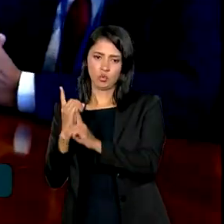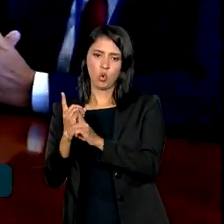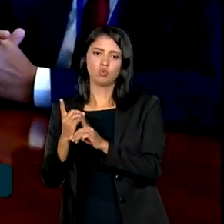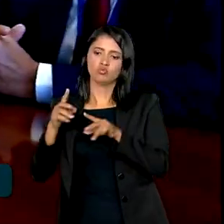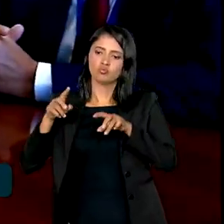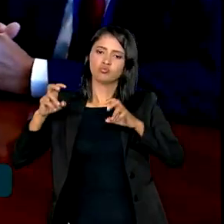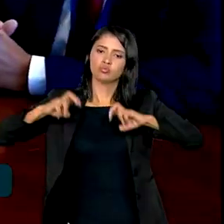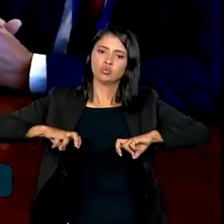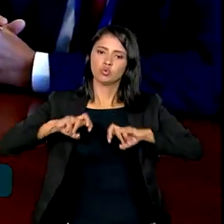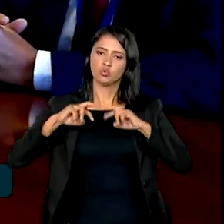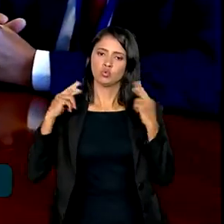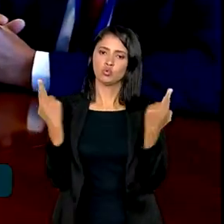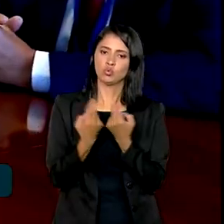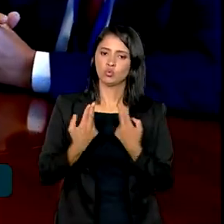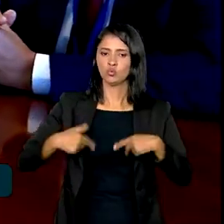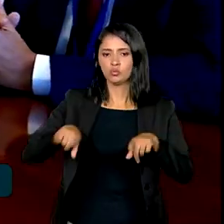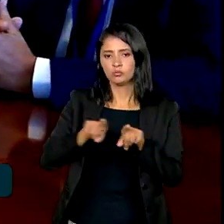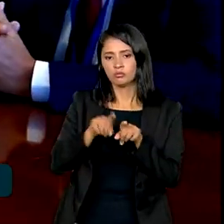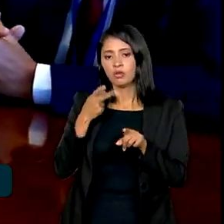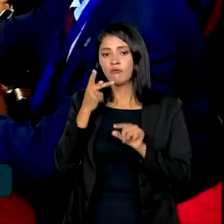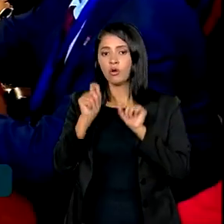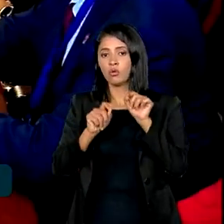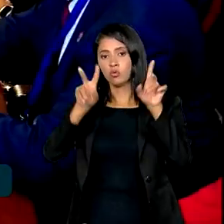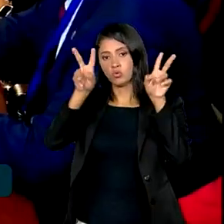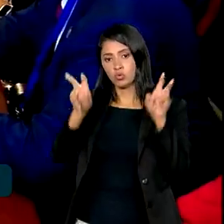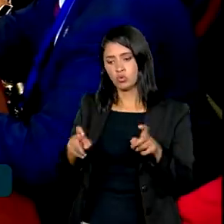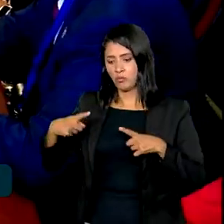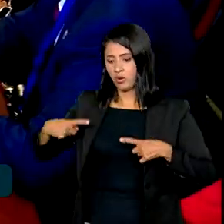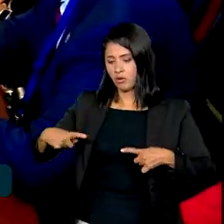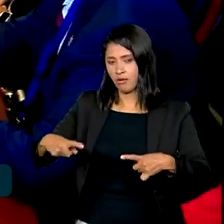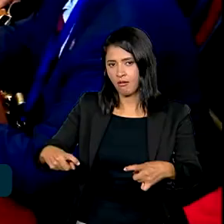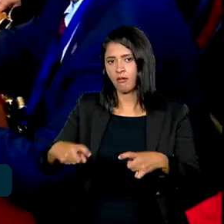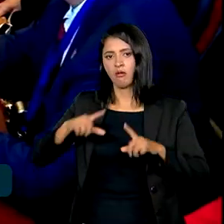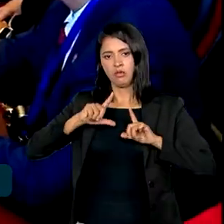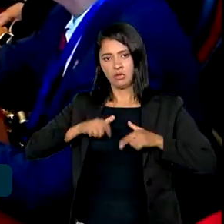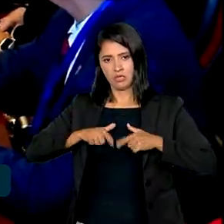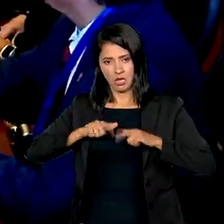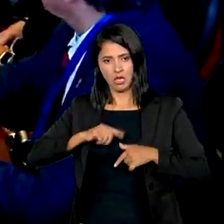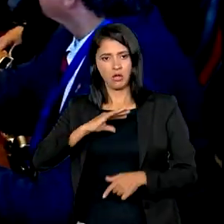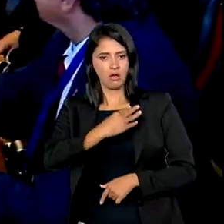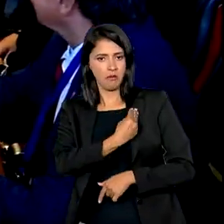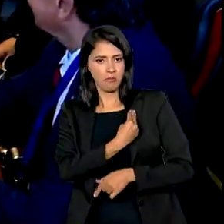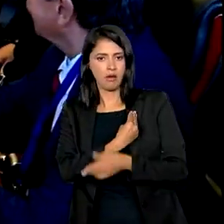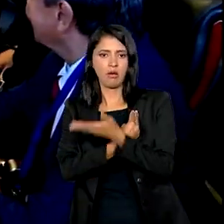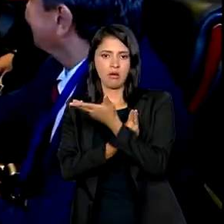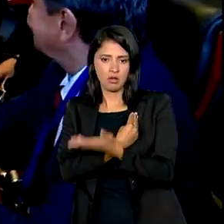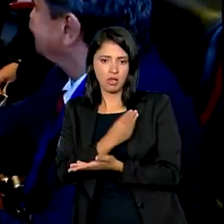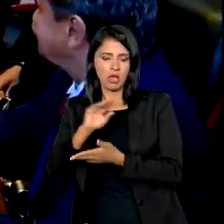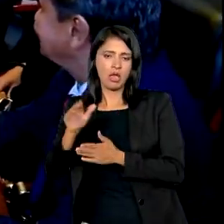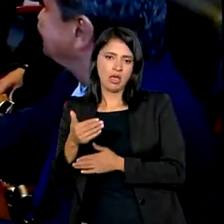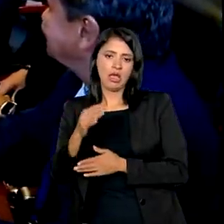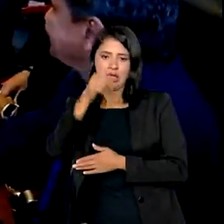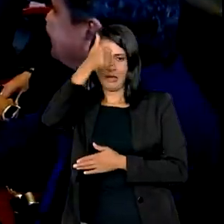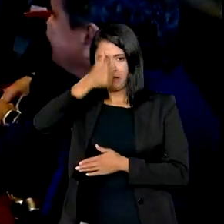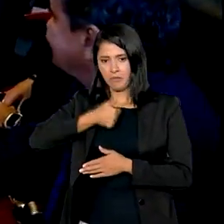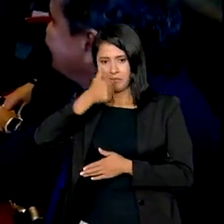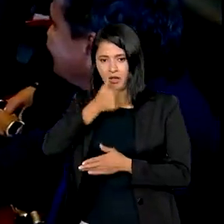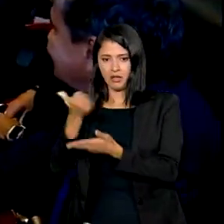O presidente brasileiro ainda tratou sobre a guerra entre Israel e o Hamas com o primeiro-ministro da Autoridade Palestina, Mohamed Chathayé.